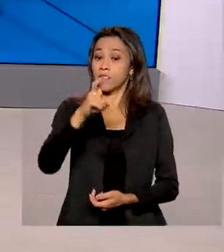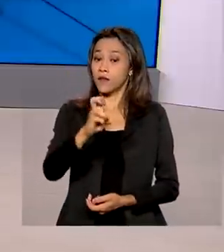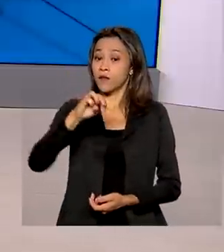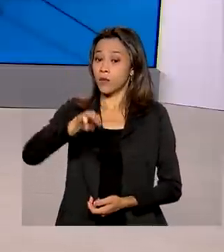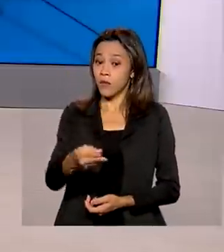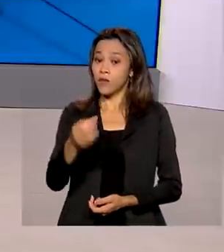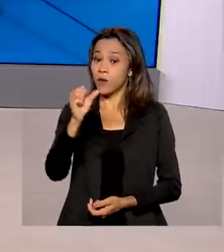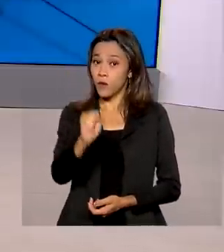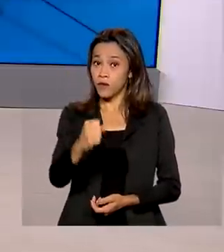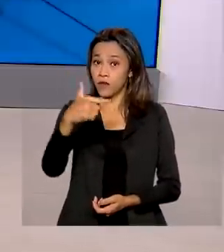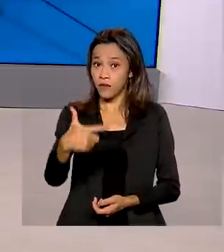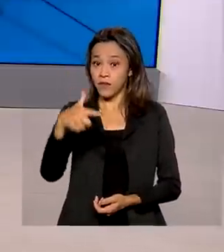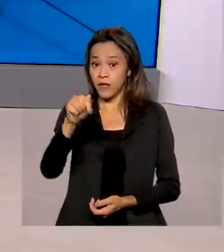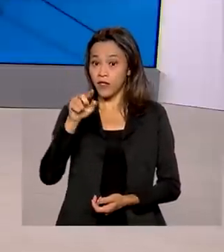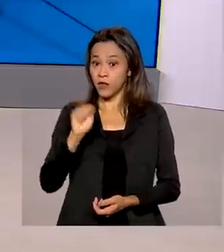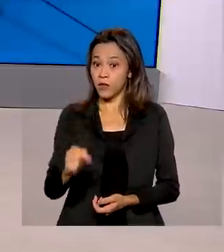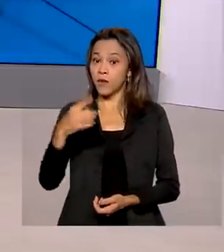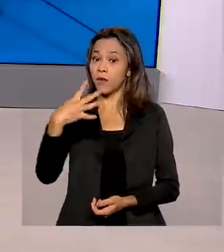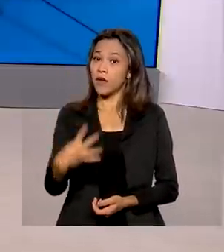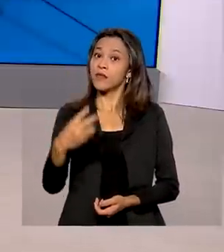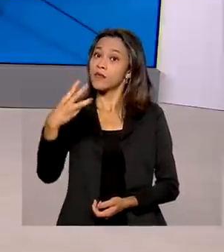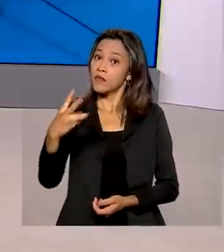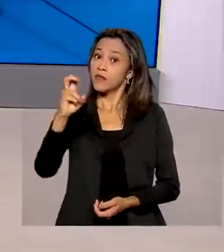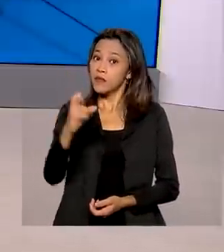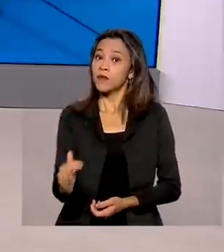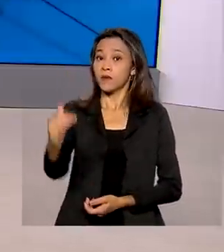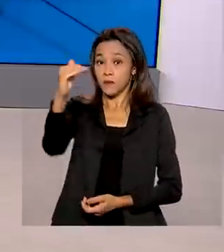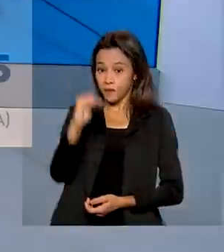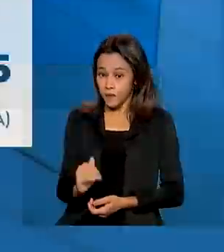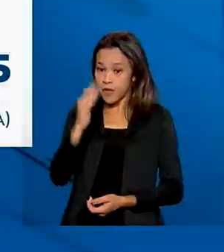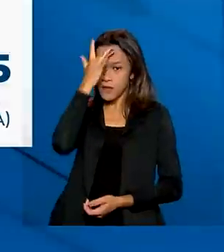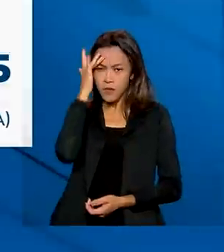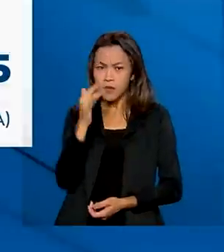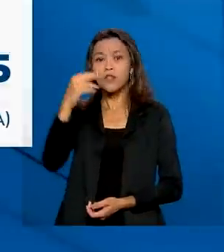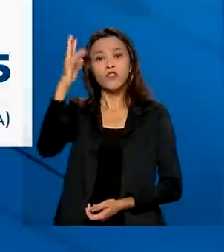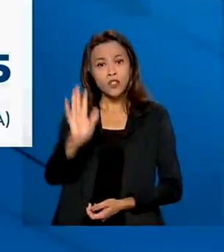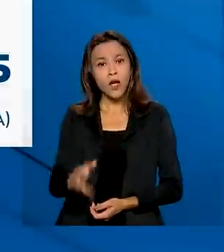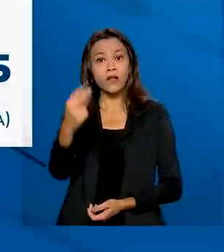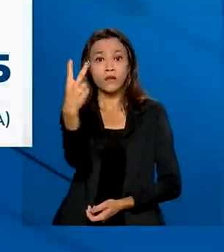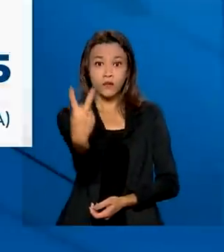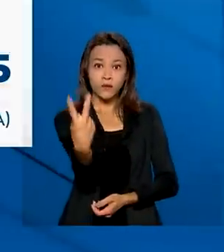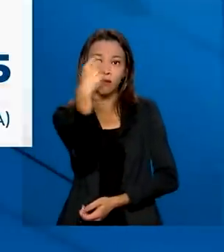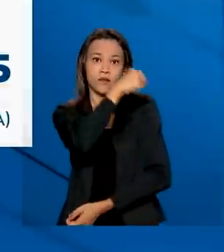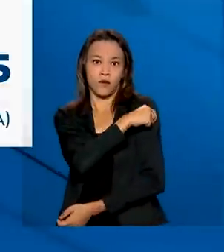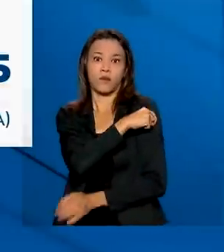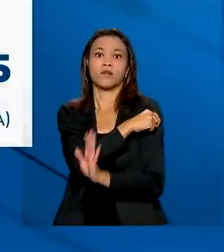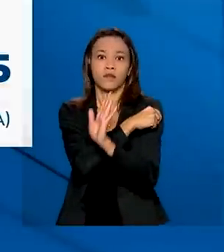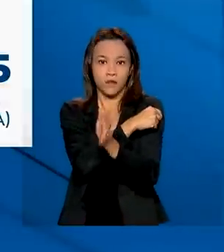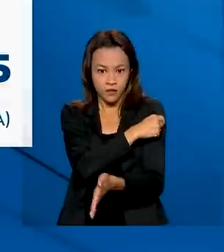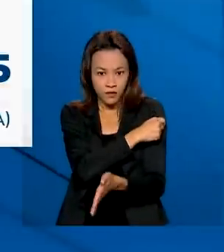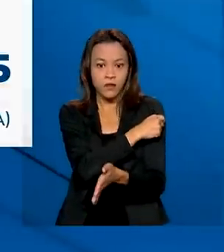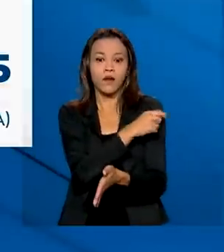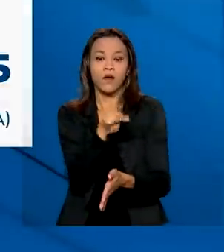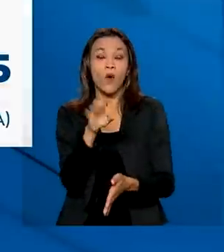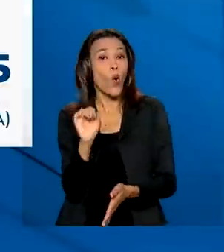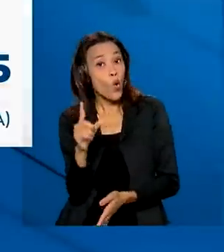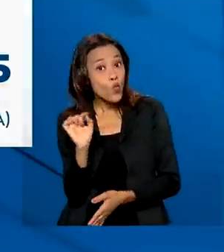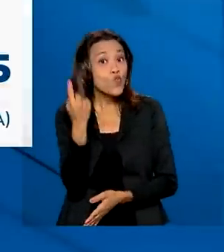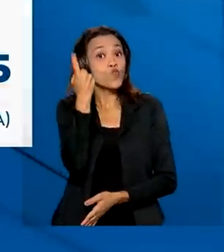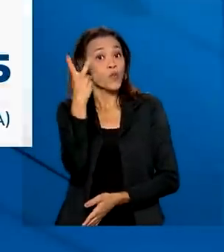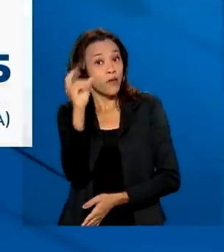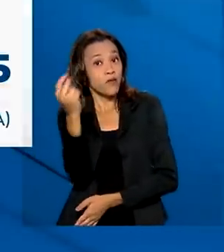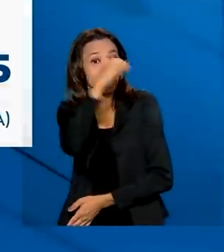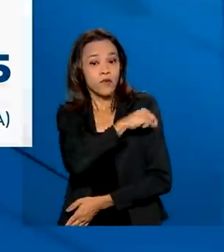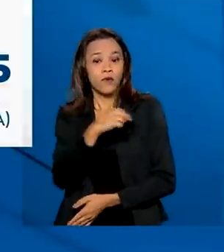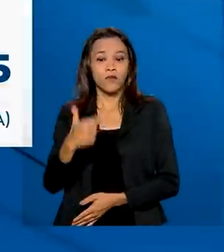827 mil 435. E as pessoas que completaram a imunização com duas doses ou a dose única já são 27